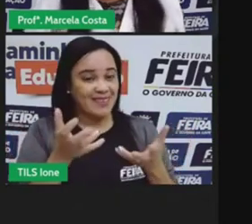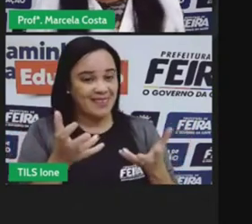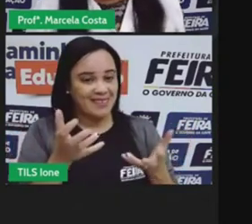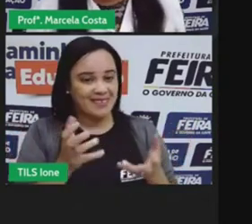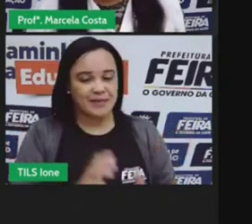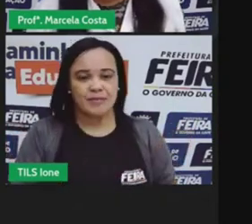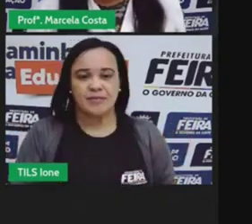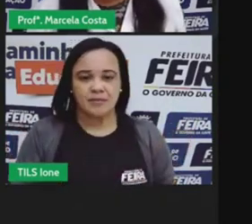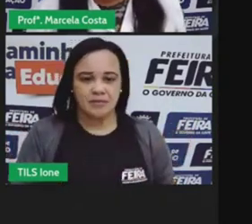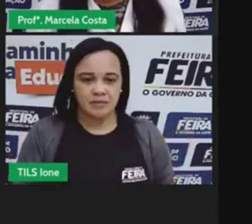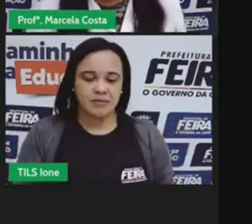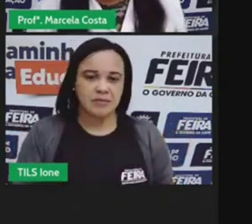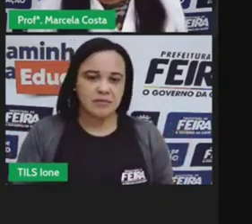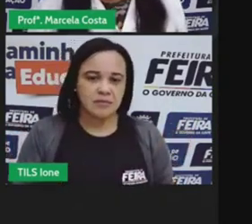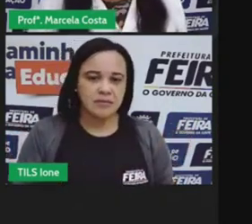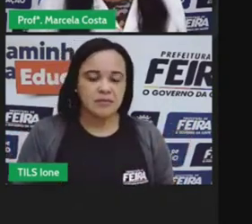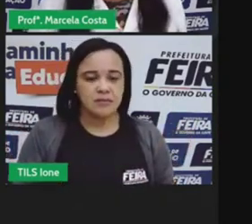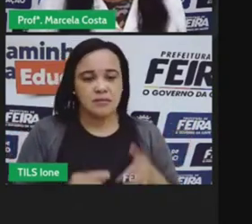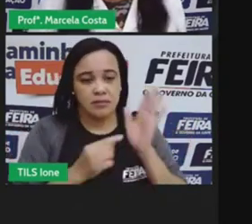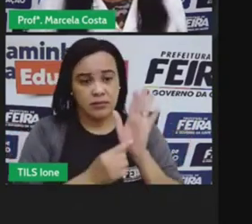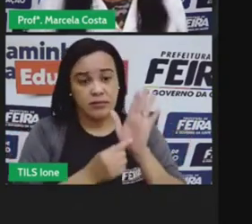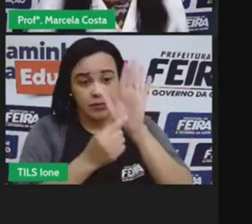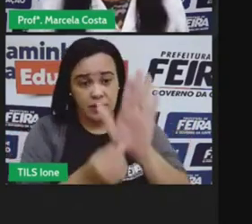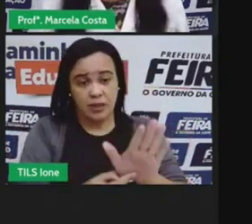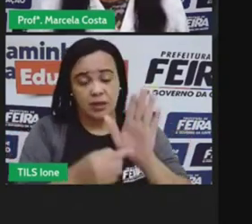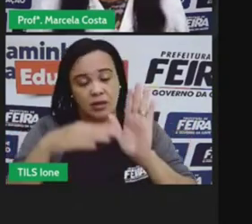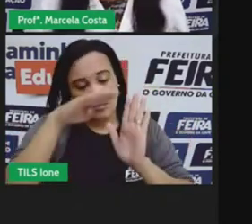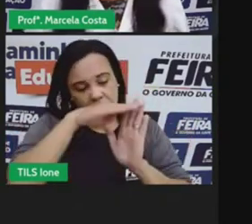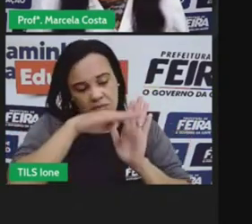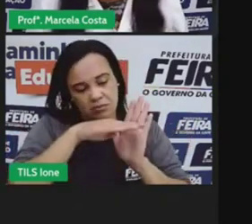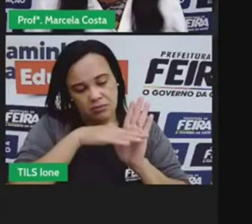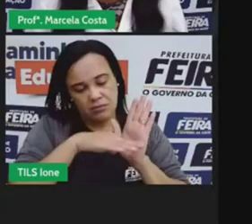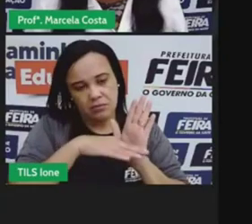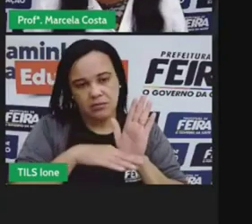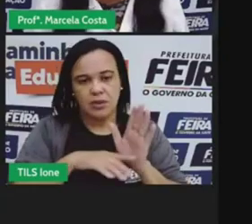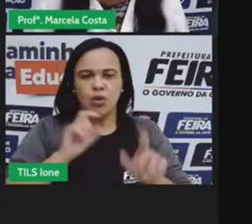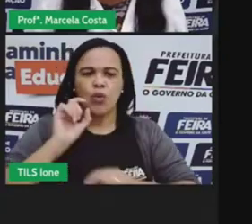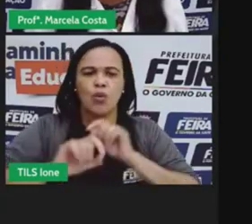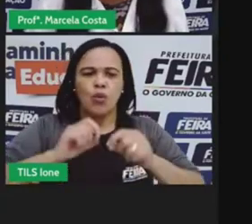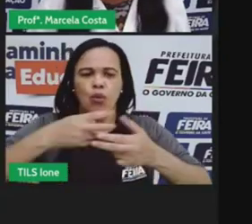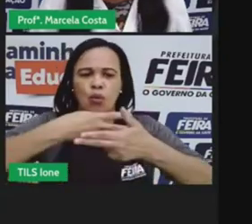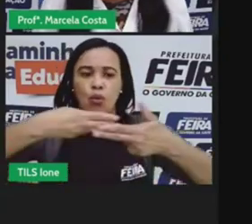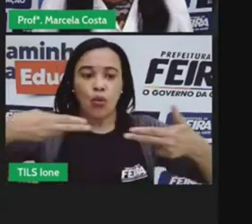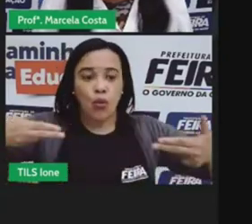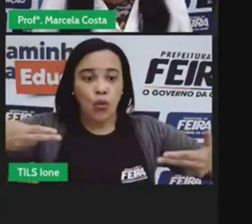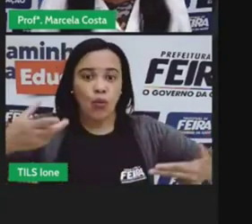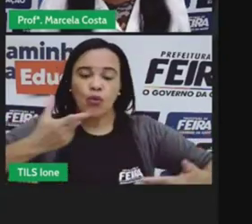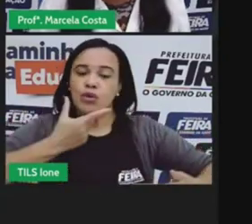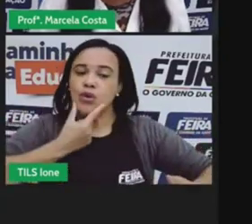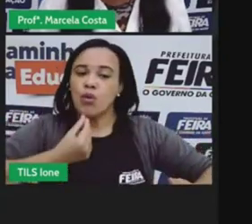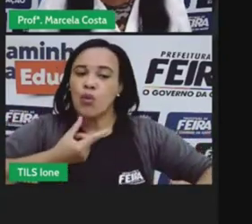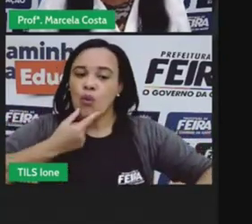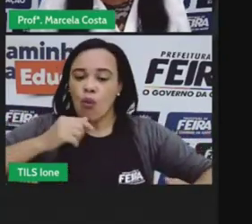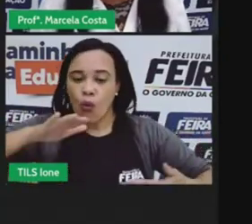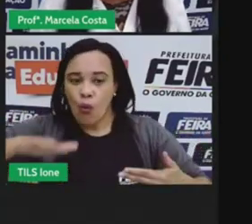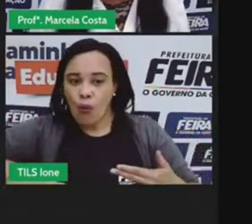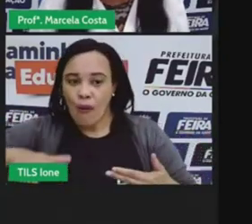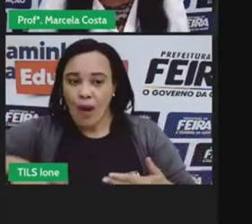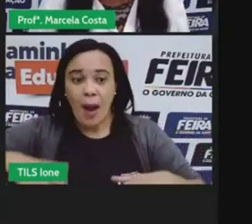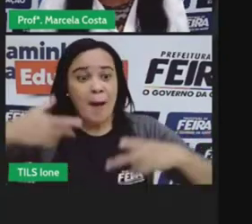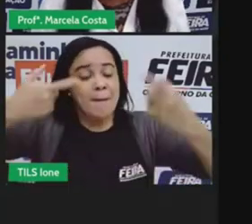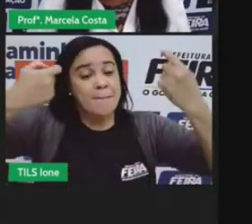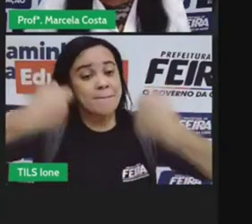agora eu vou mostrar um exemplo de uma lista das coisas que João precisa pra ele é uma